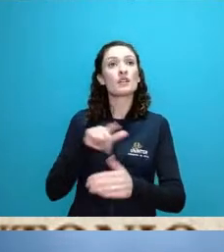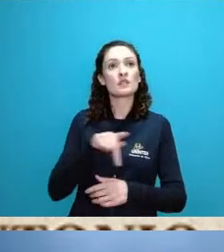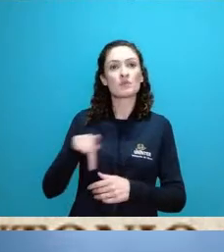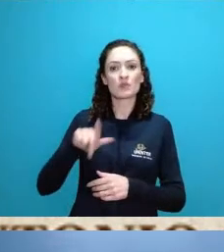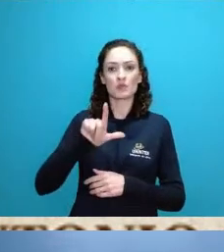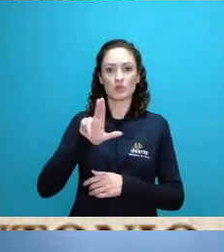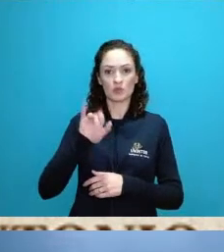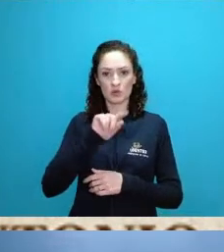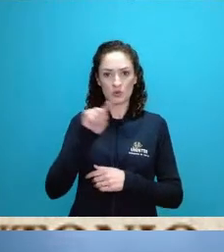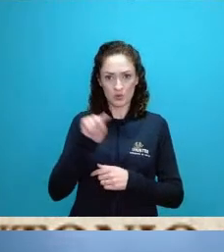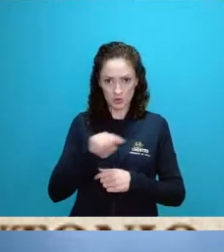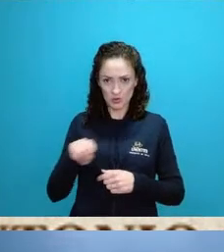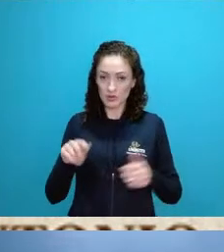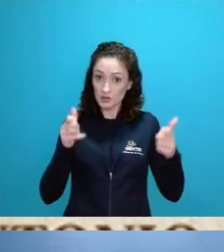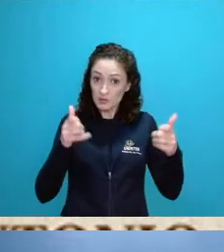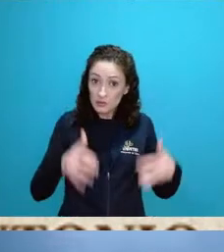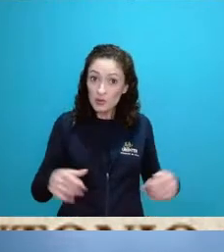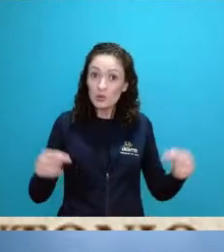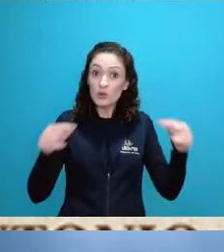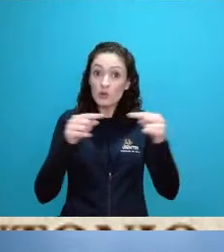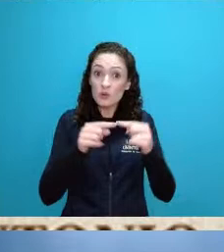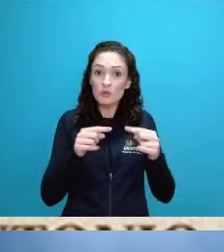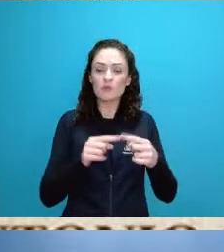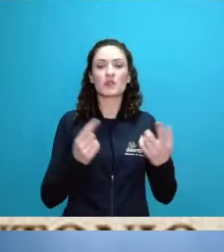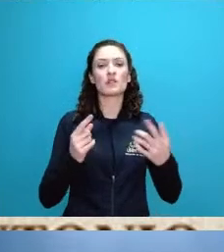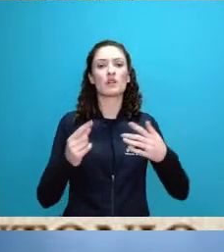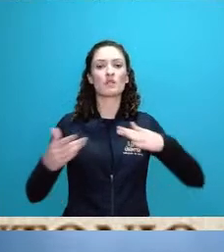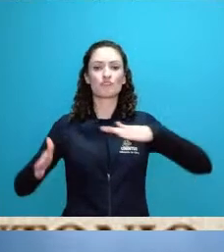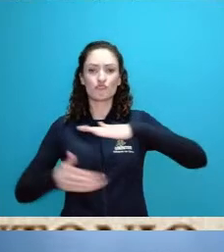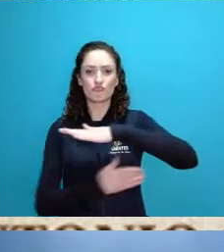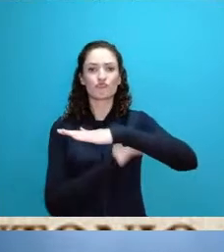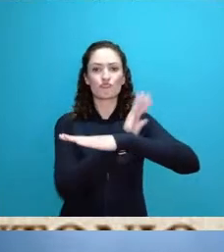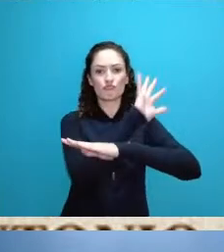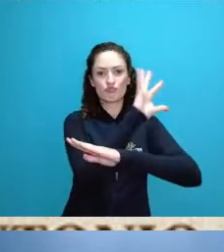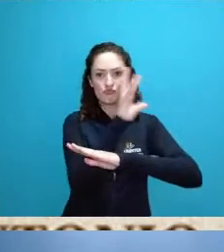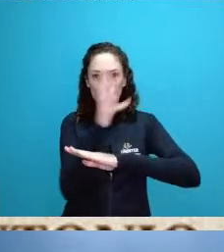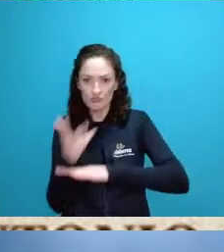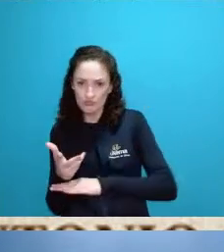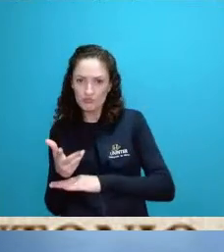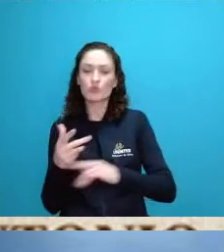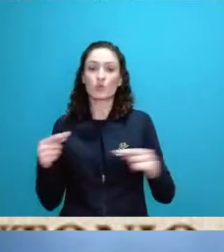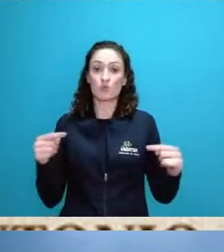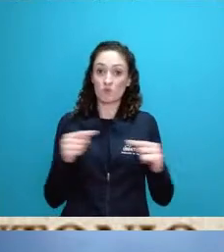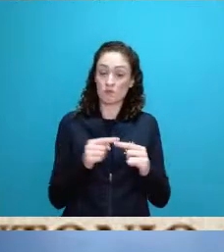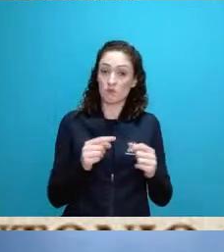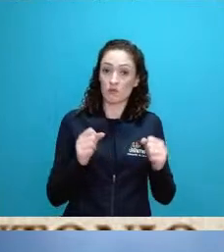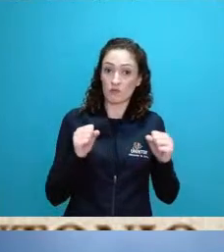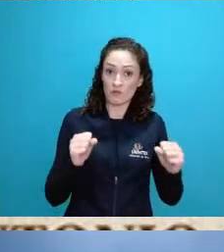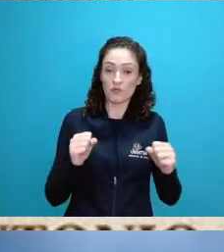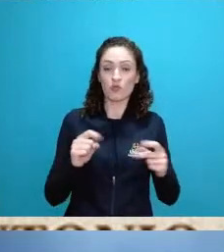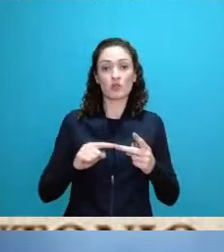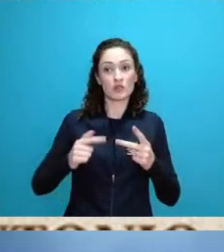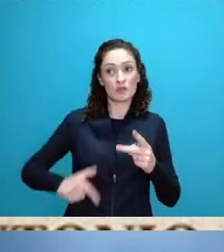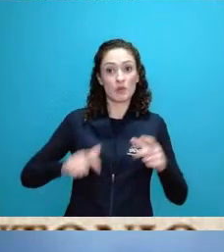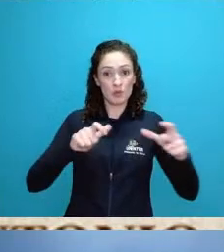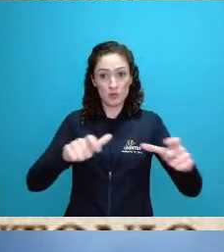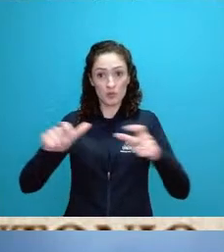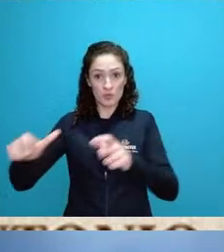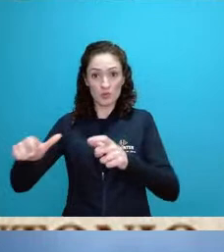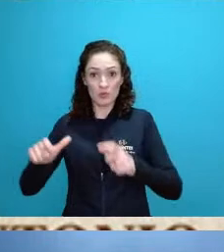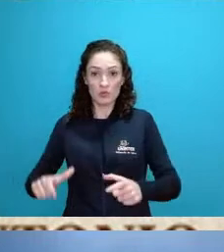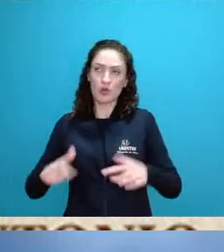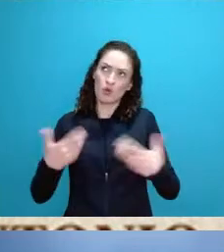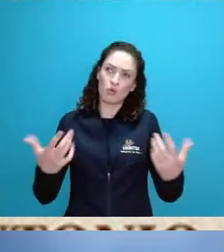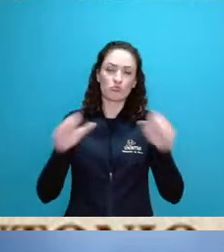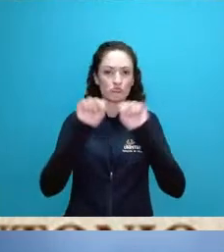de ecossistemas maduros ecossistemas principalmente ali eu acho que acredito que eram de espaços também florestais sistemas florestais